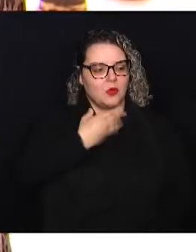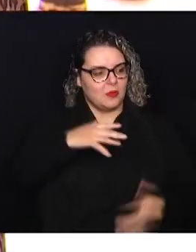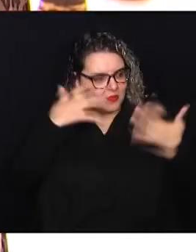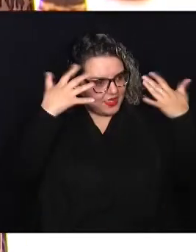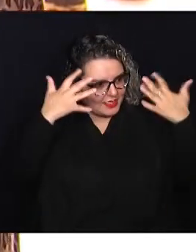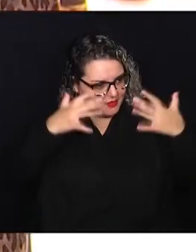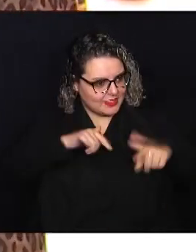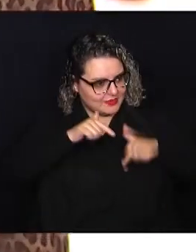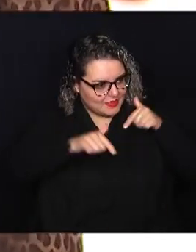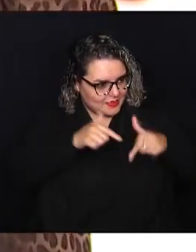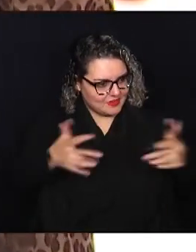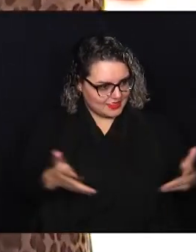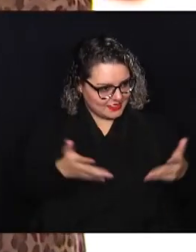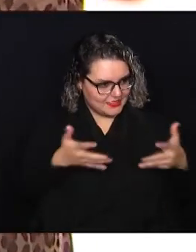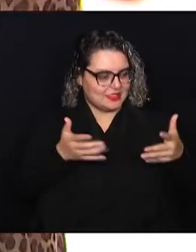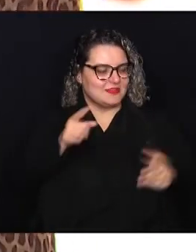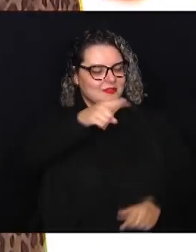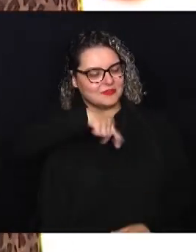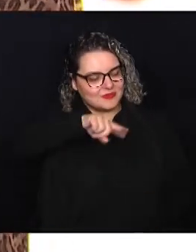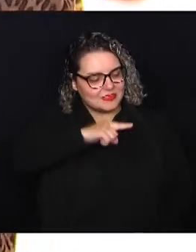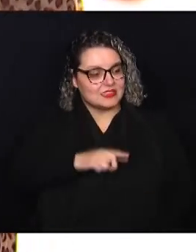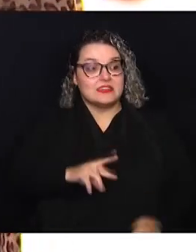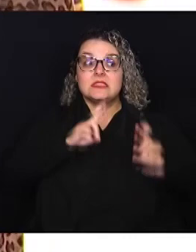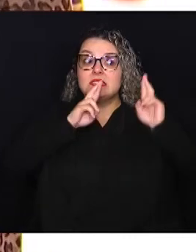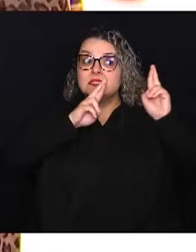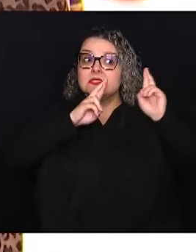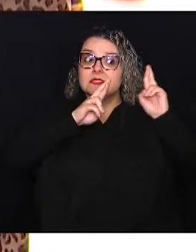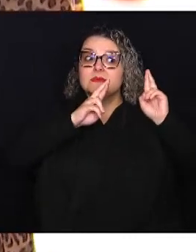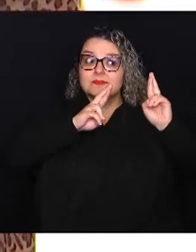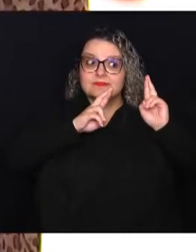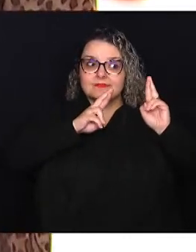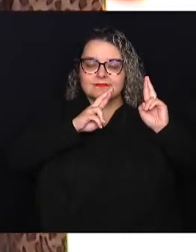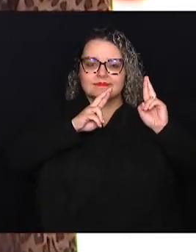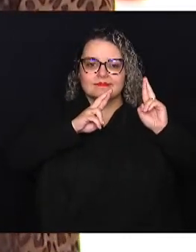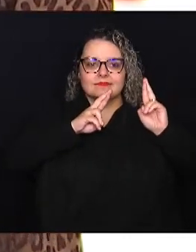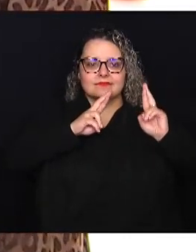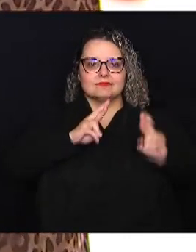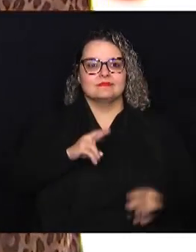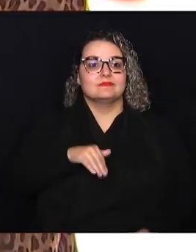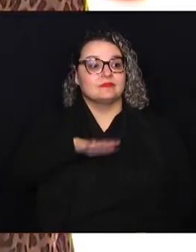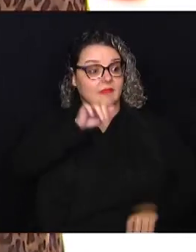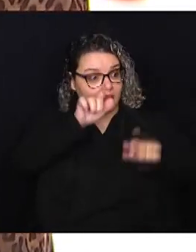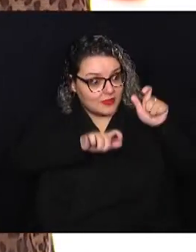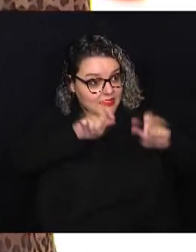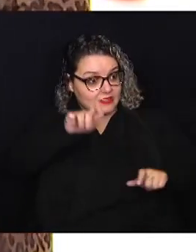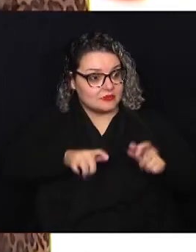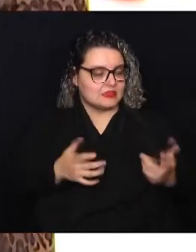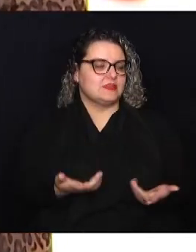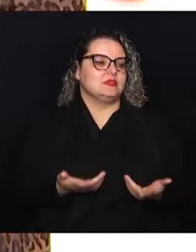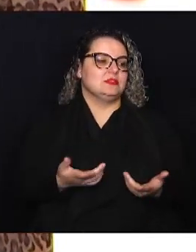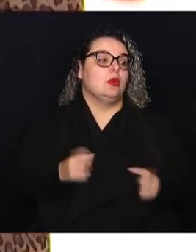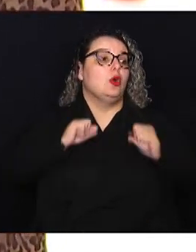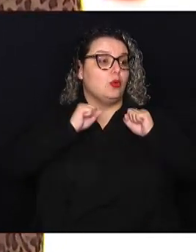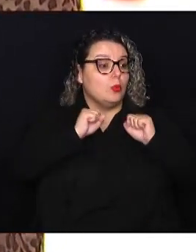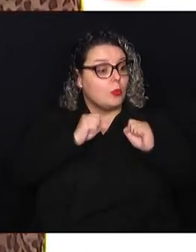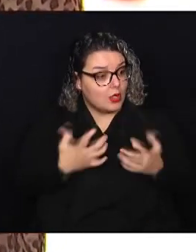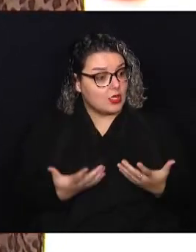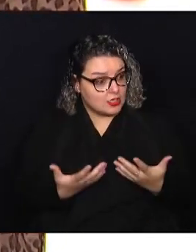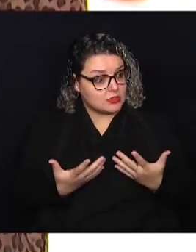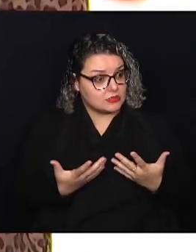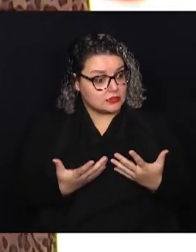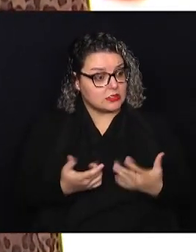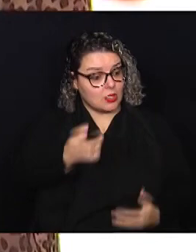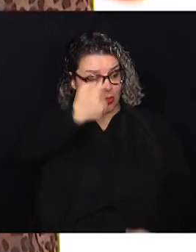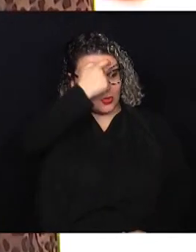pelo trabalho, pela iniciativa de vocês e tomara que cada vez mais pessoas possam estar aí